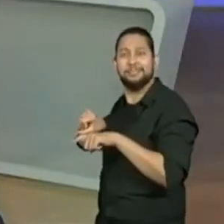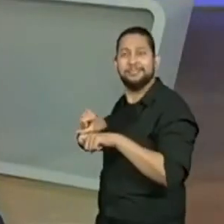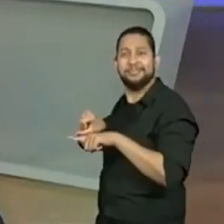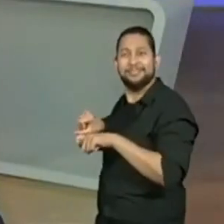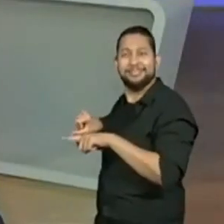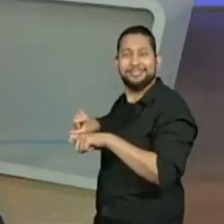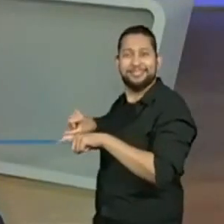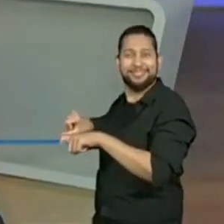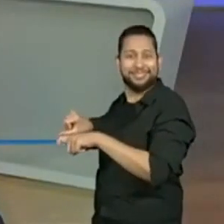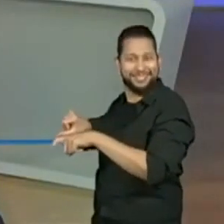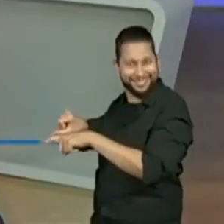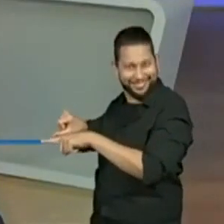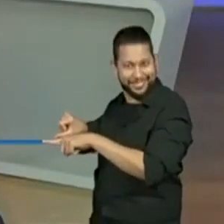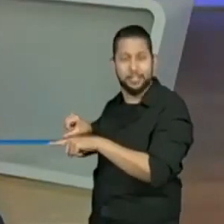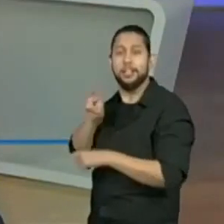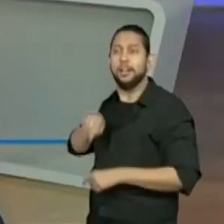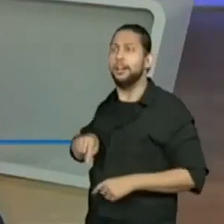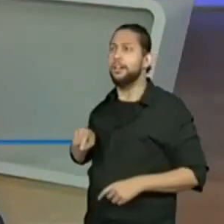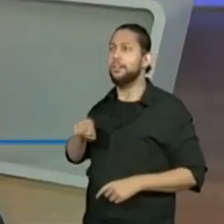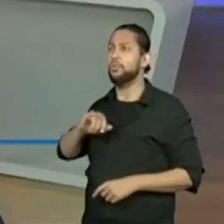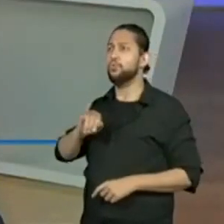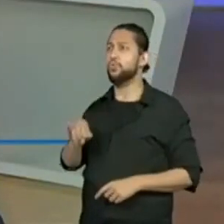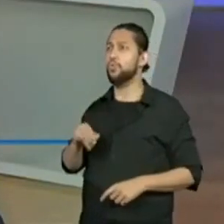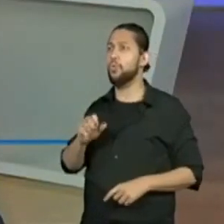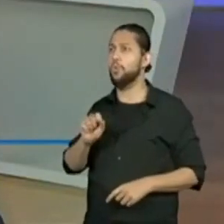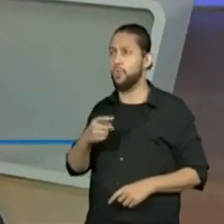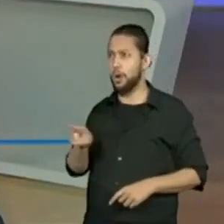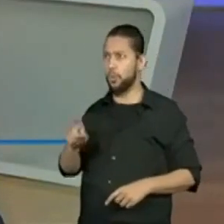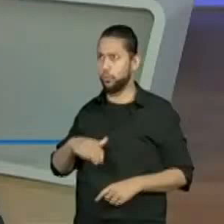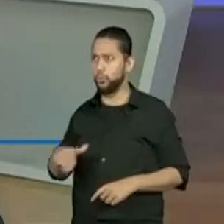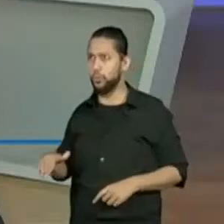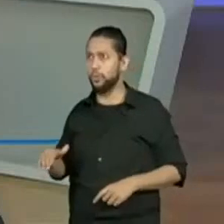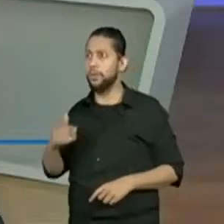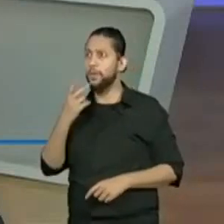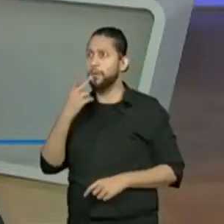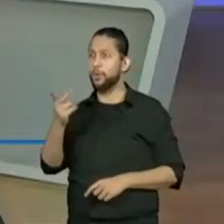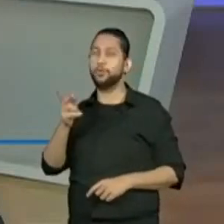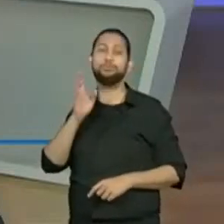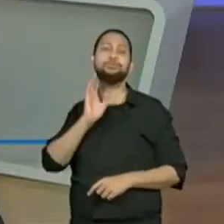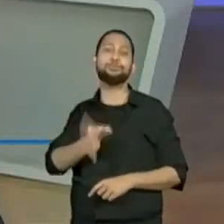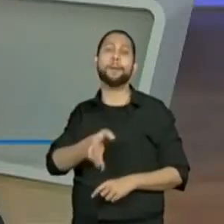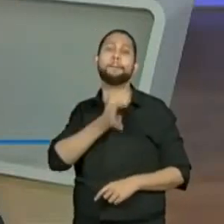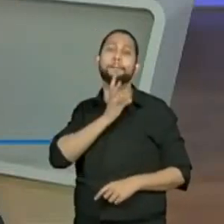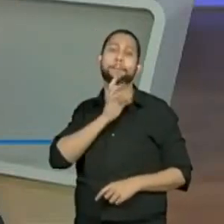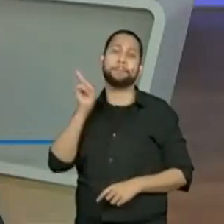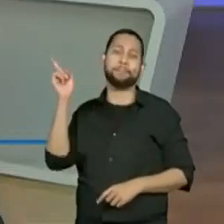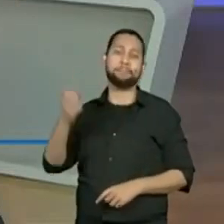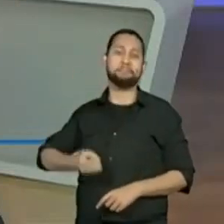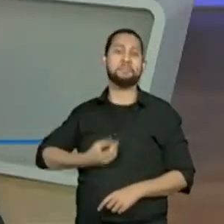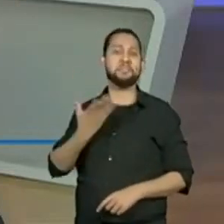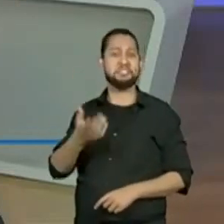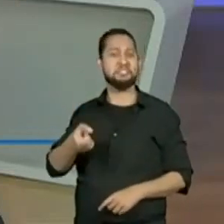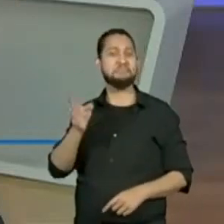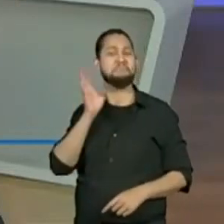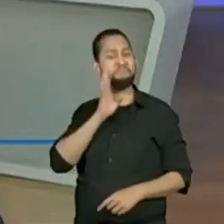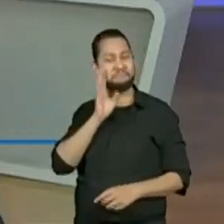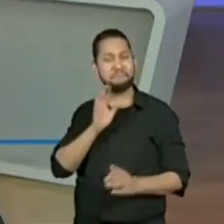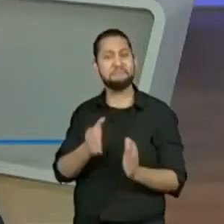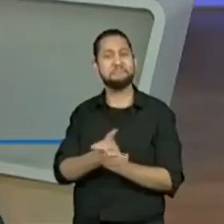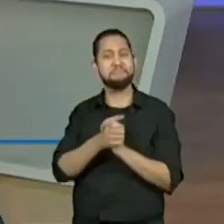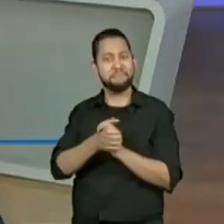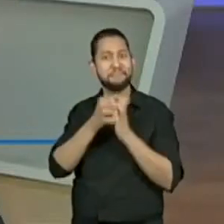mencionou, João da professora Flávia, mencionou que ele já ouviu esse poema. Legal, muito bom.